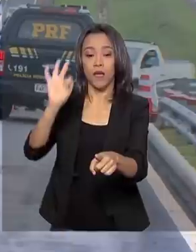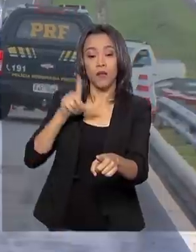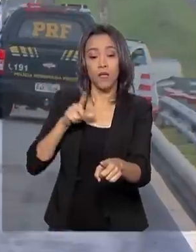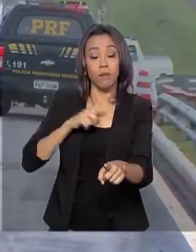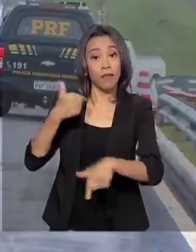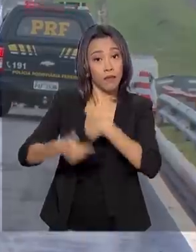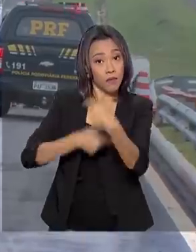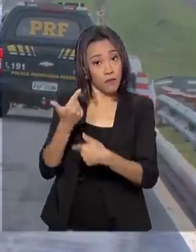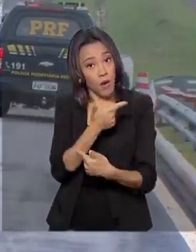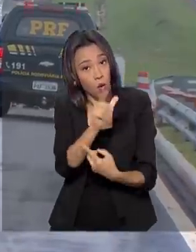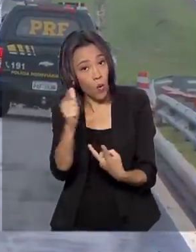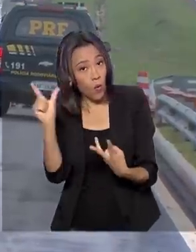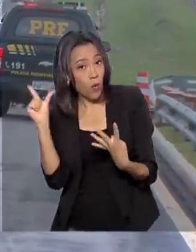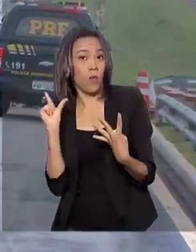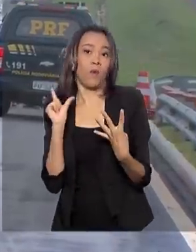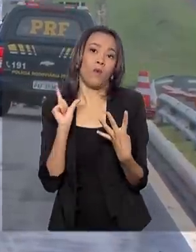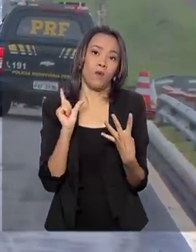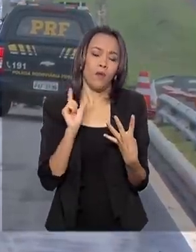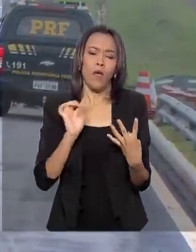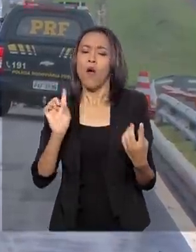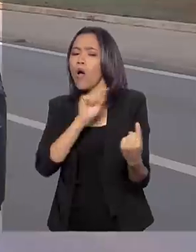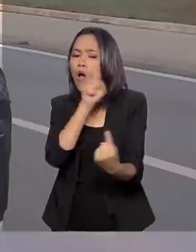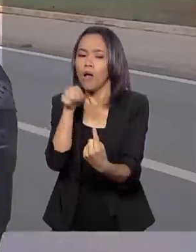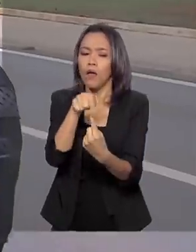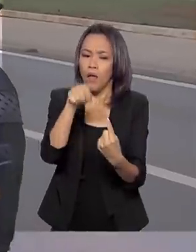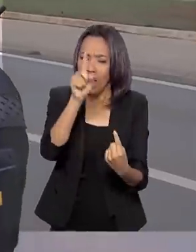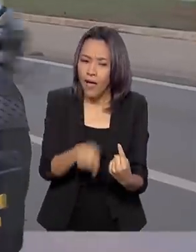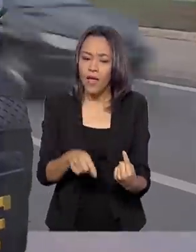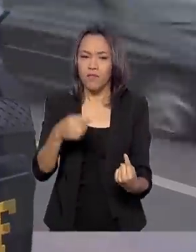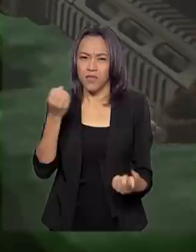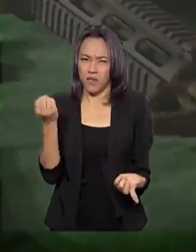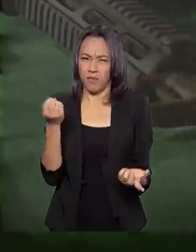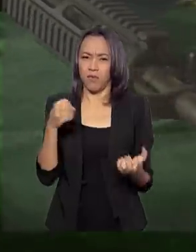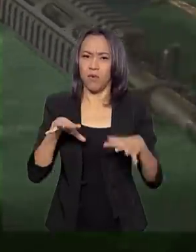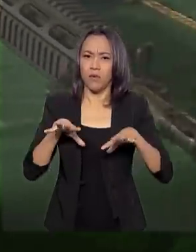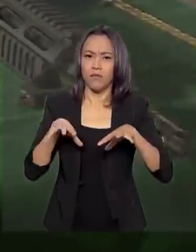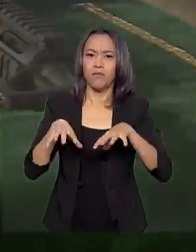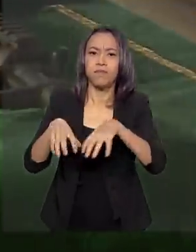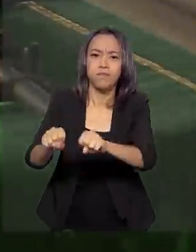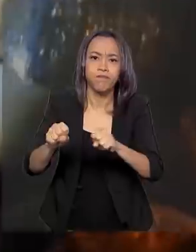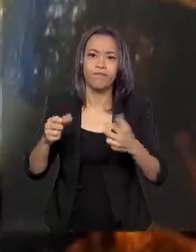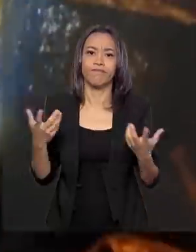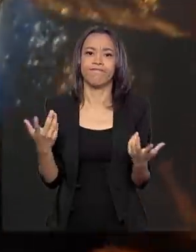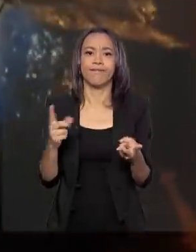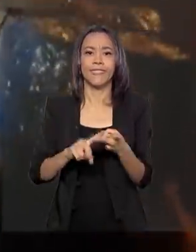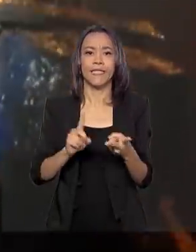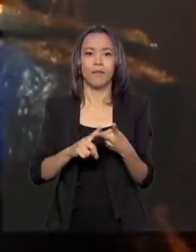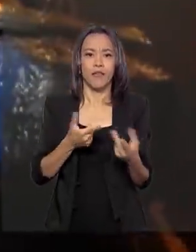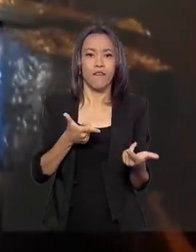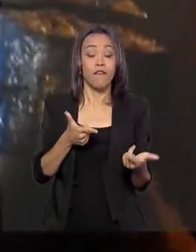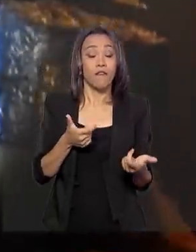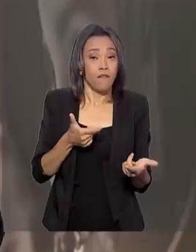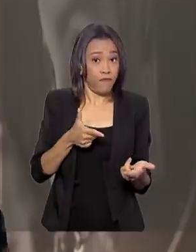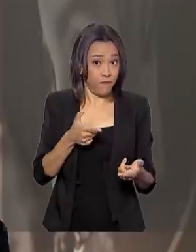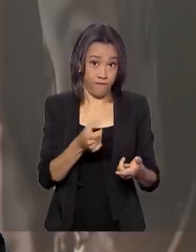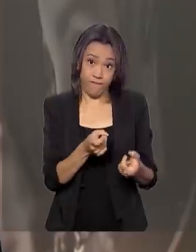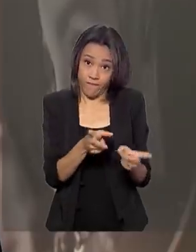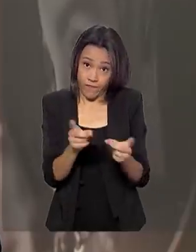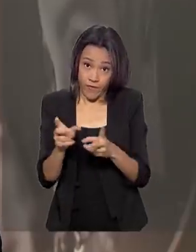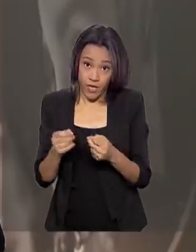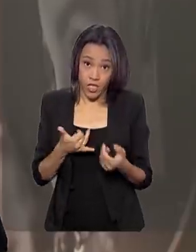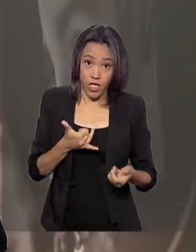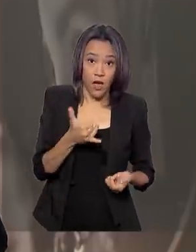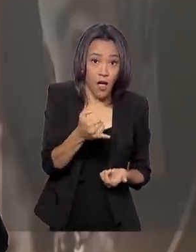frentes. As operações visam o combate à exploração sexual infantil e ao tráfico de armas e drogas. No ano de